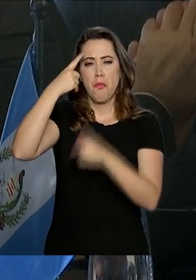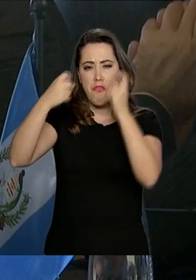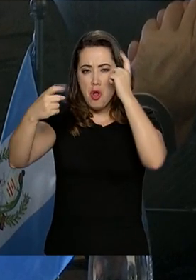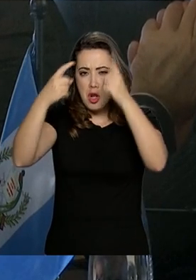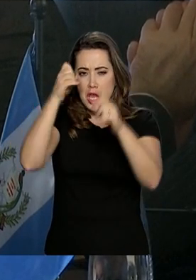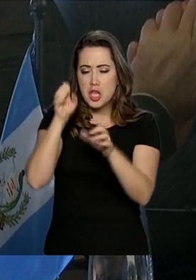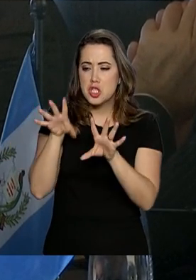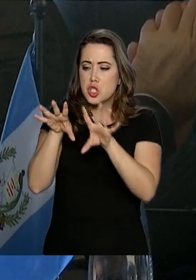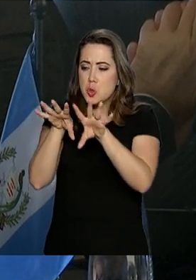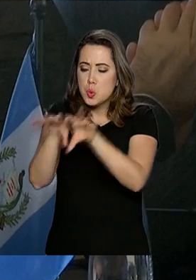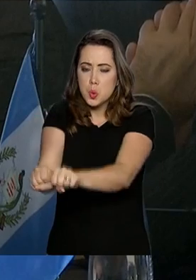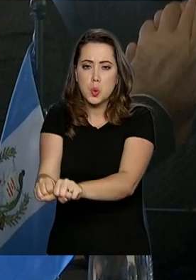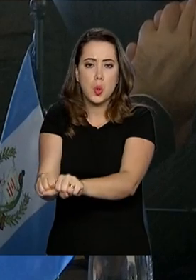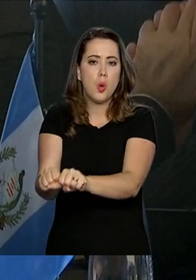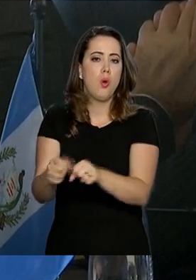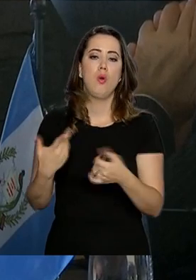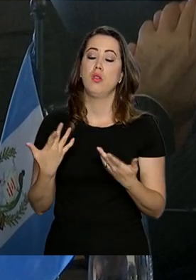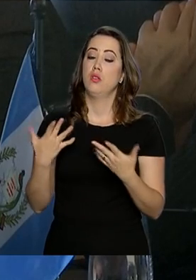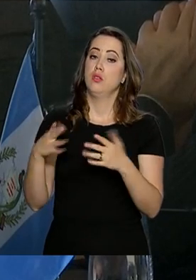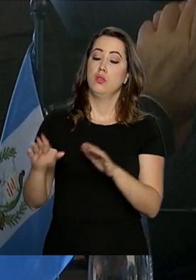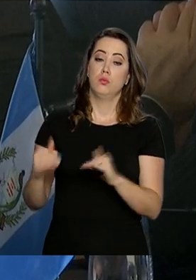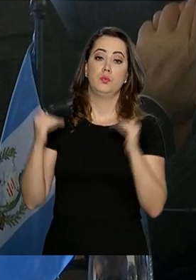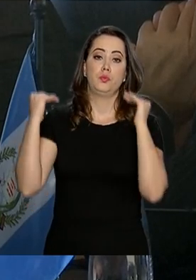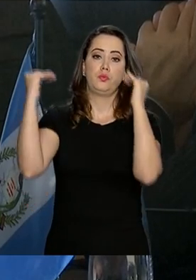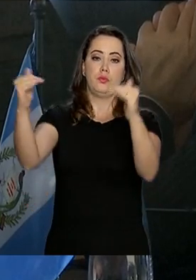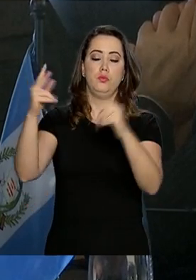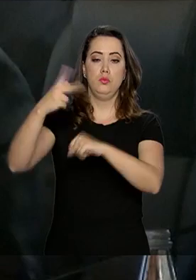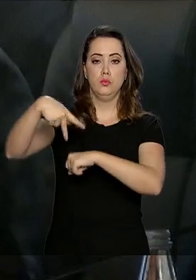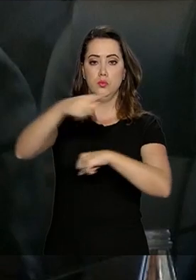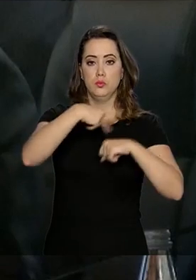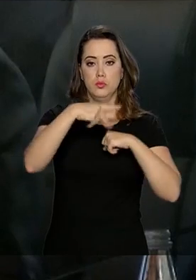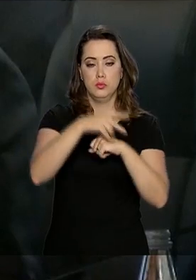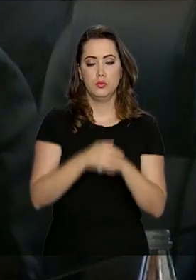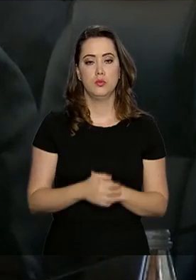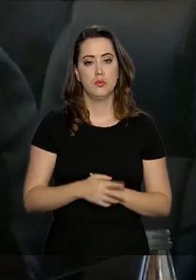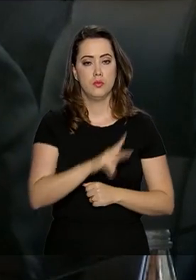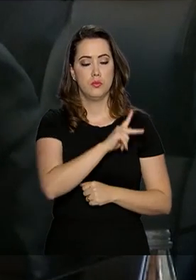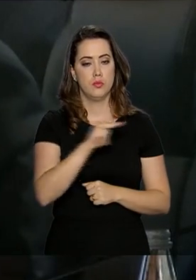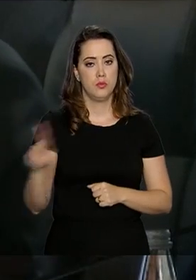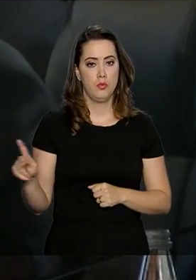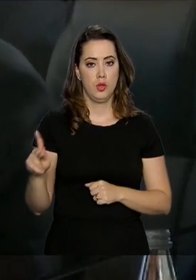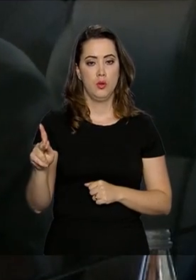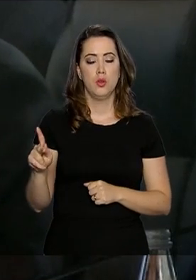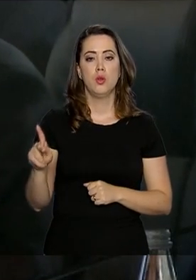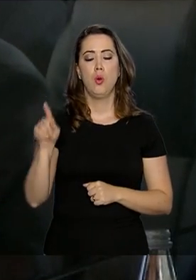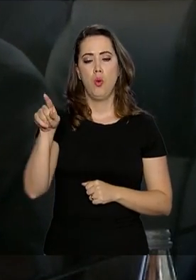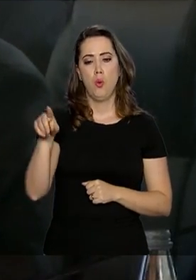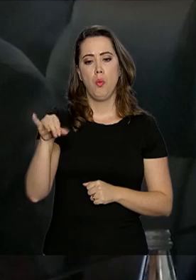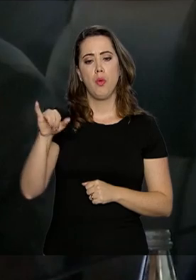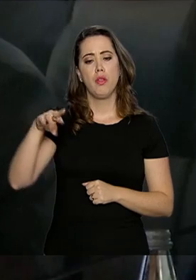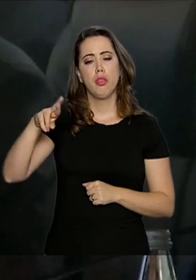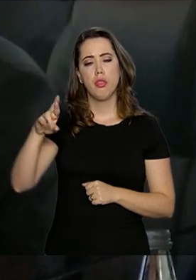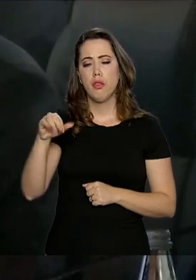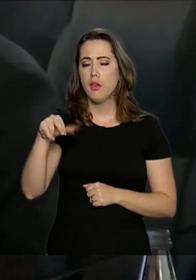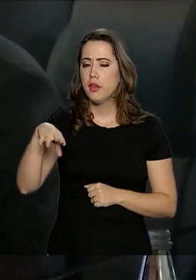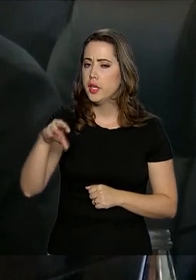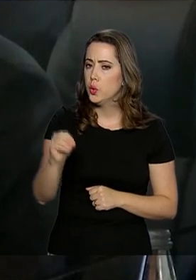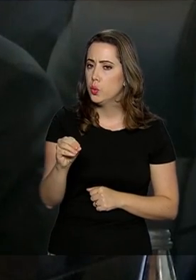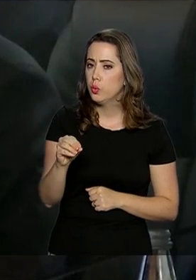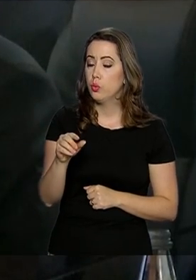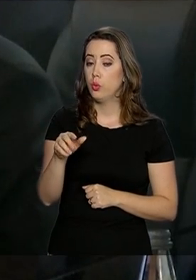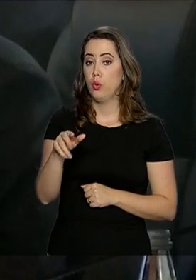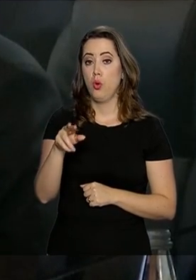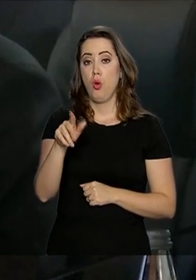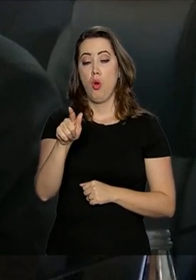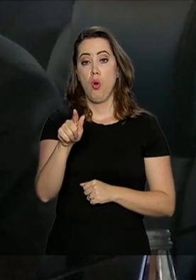invasores e violadores das soberanias nacionais. O presidente interino da Venezuela, Juan Guaidó, também participou